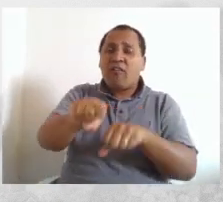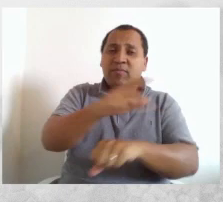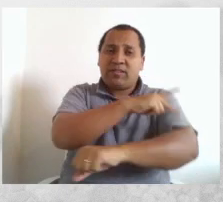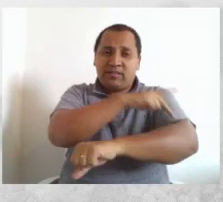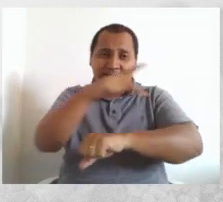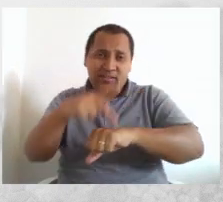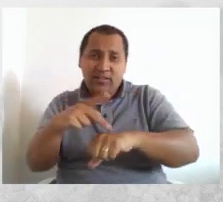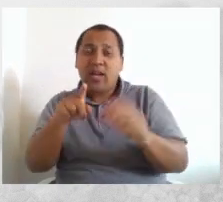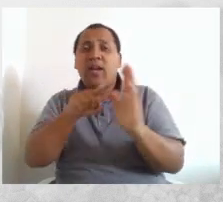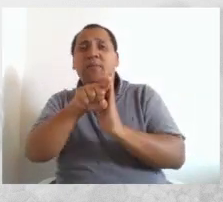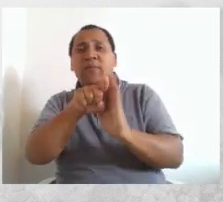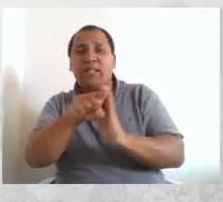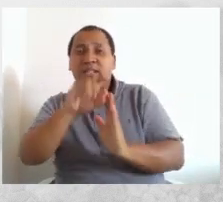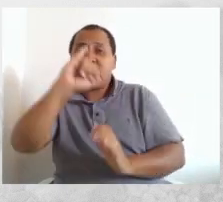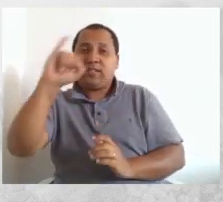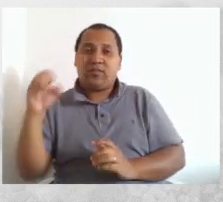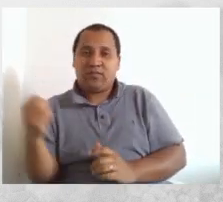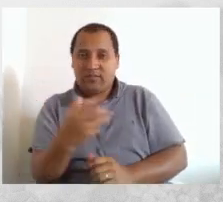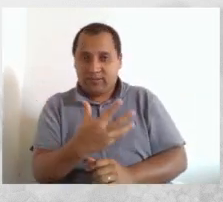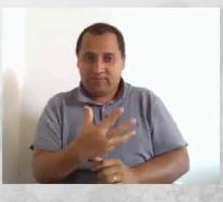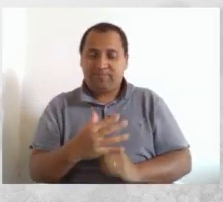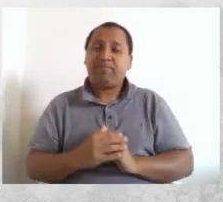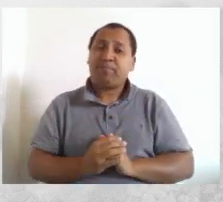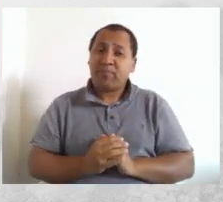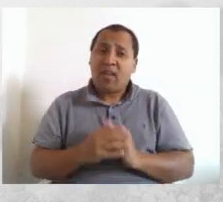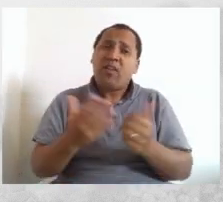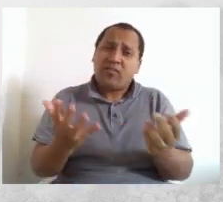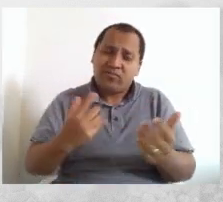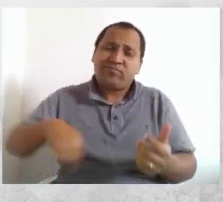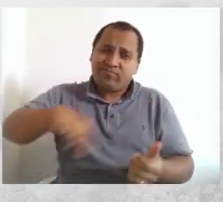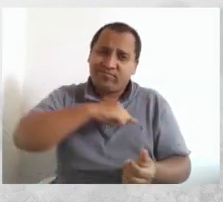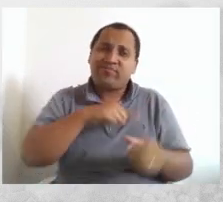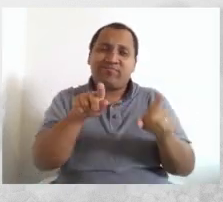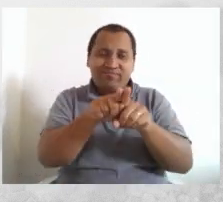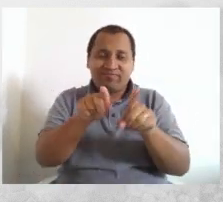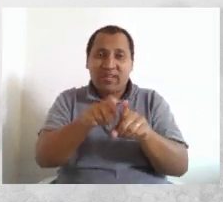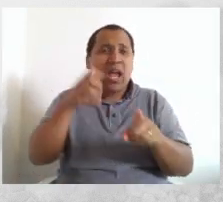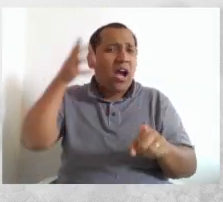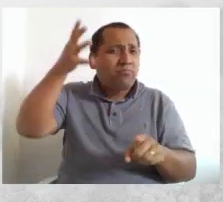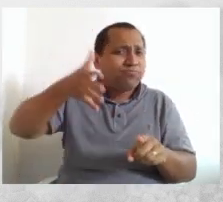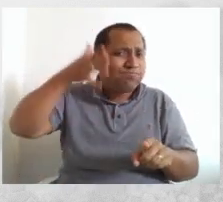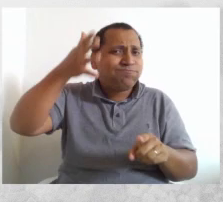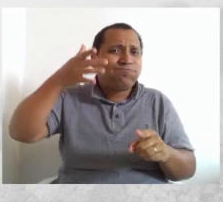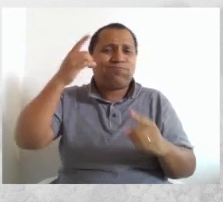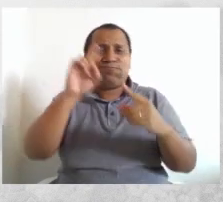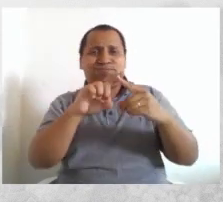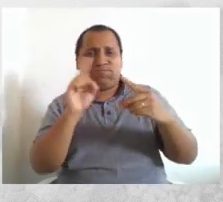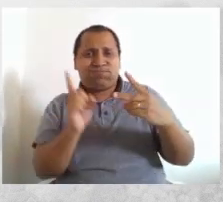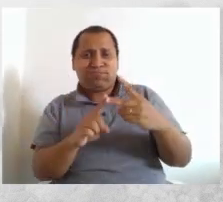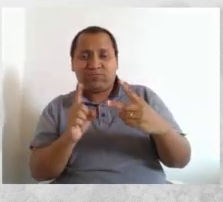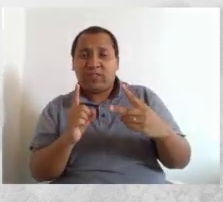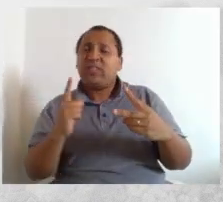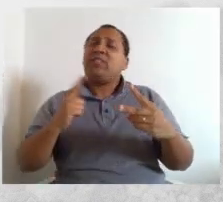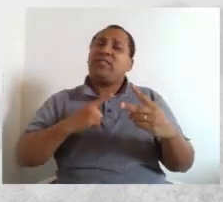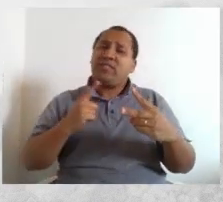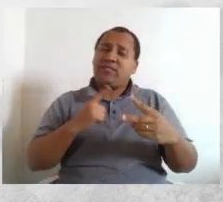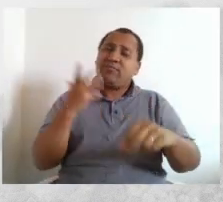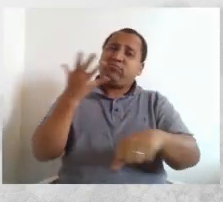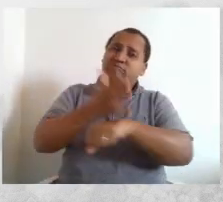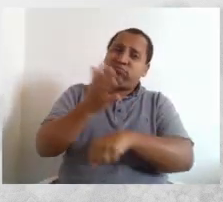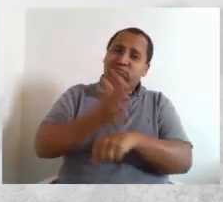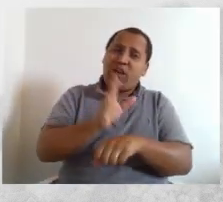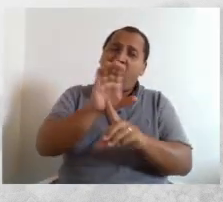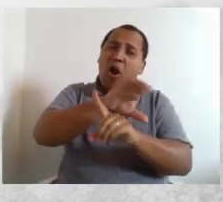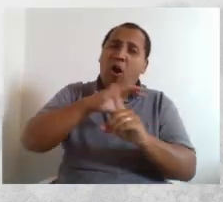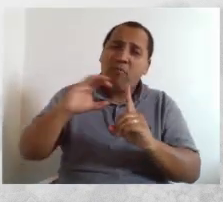pedagógica, pesquisa e inovação. Nós realizamos também duas palestras com uma grande